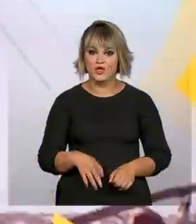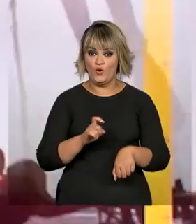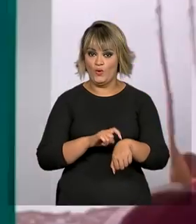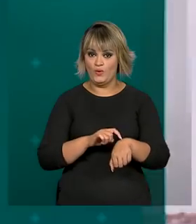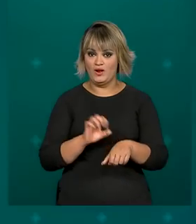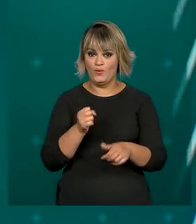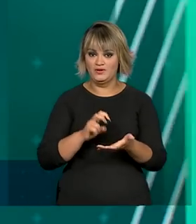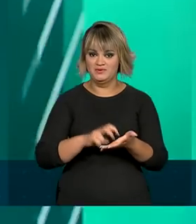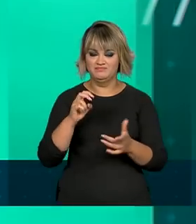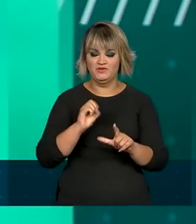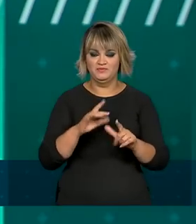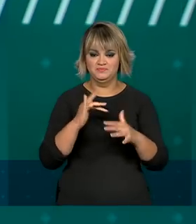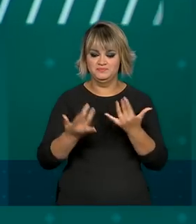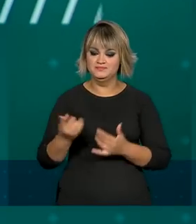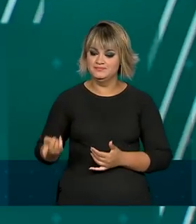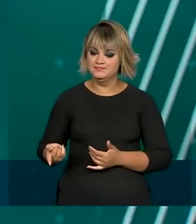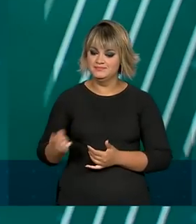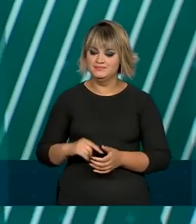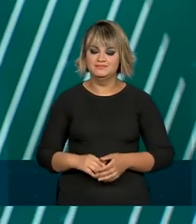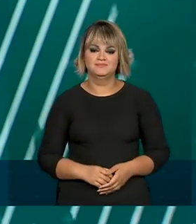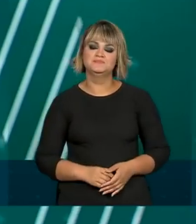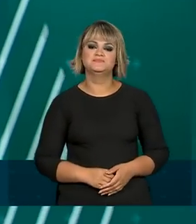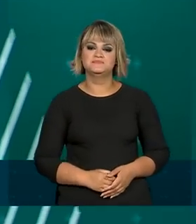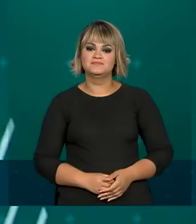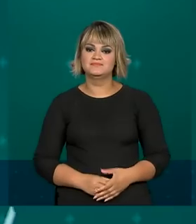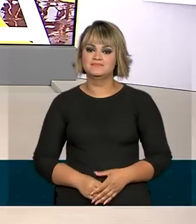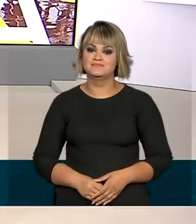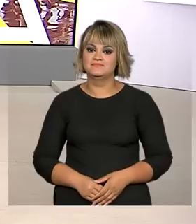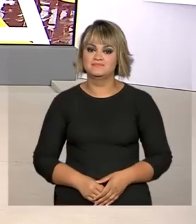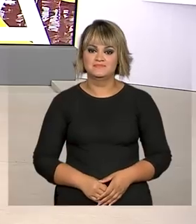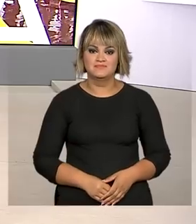São 8 horas da manhã e estamos ao vivo também pelas redes sociais.